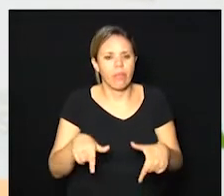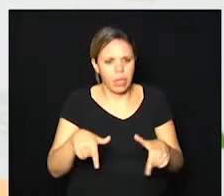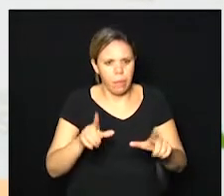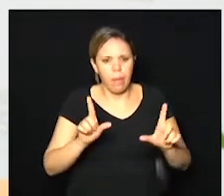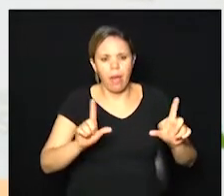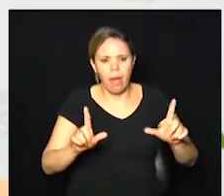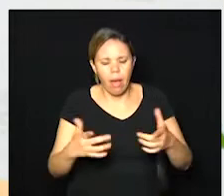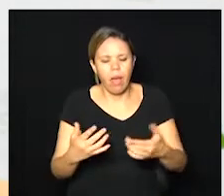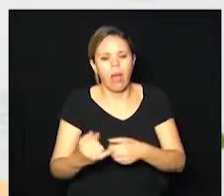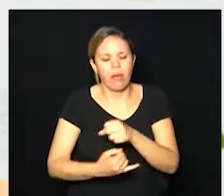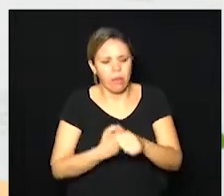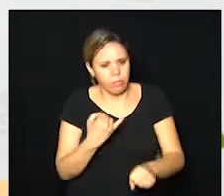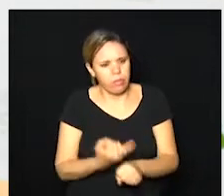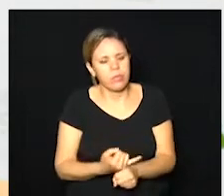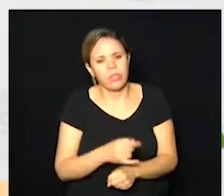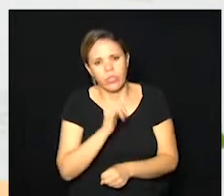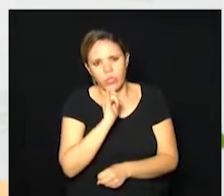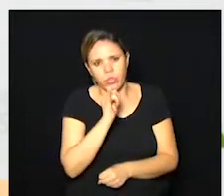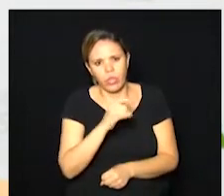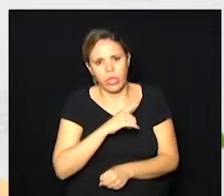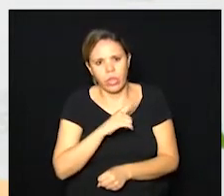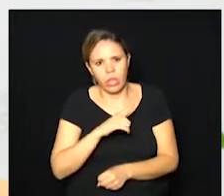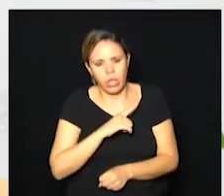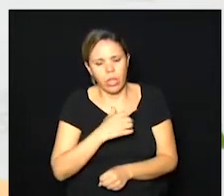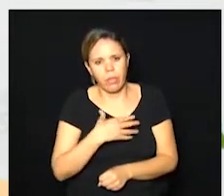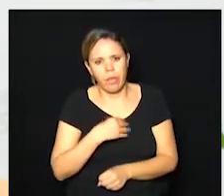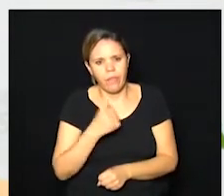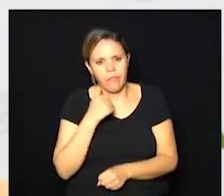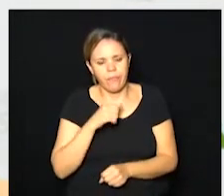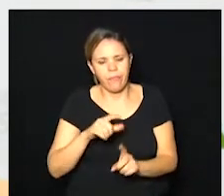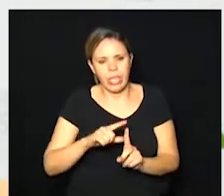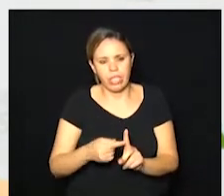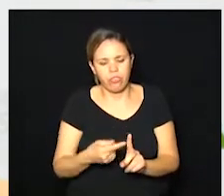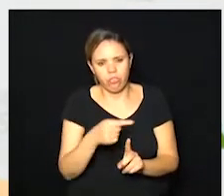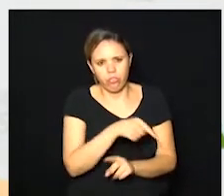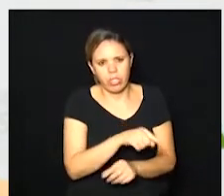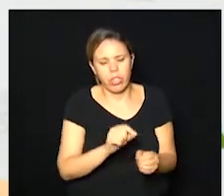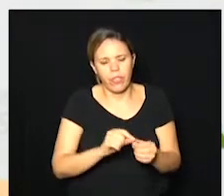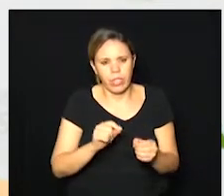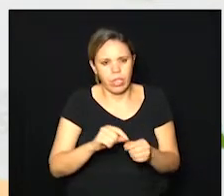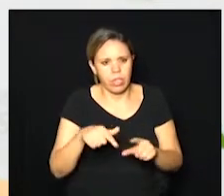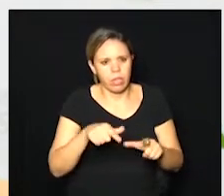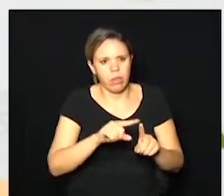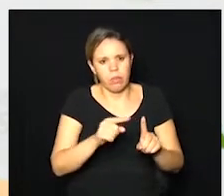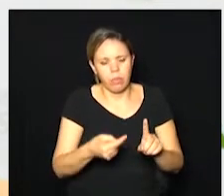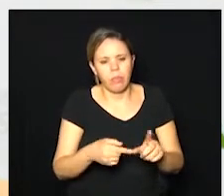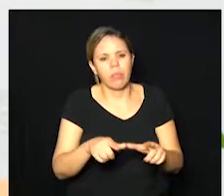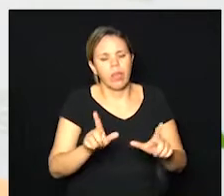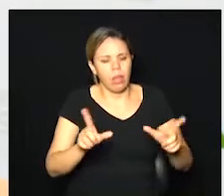teletrabalho eu posso falar que eu tenho uma filha que está gestante e ela está fazendo o teletrabalho o teletrabalho ele